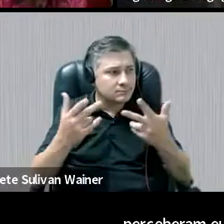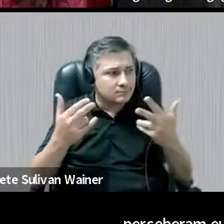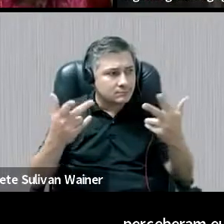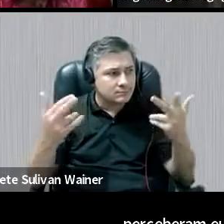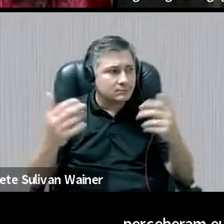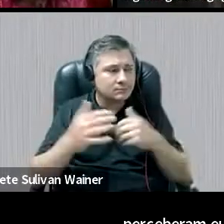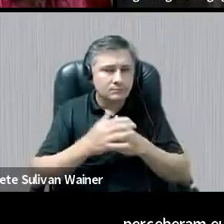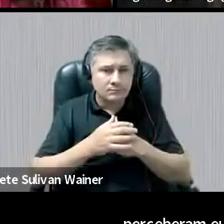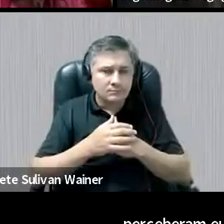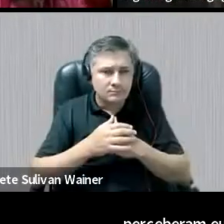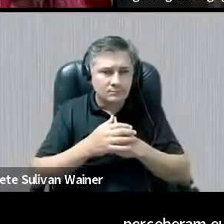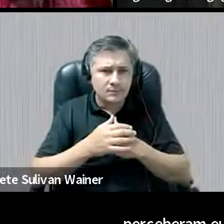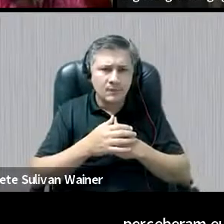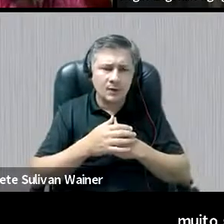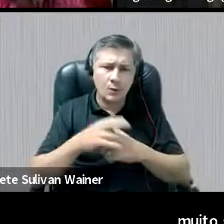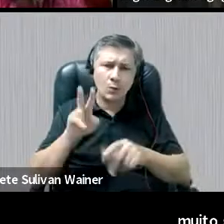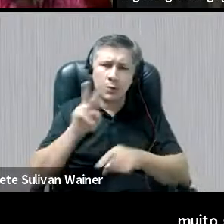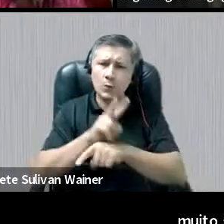professoras,